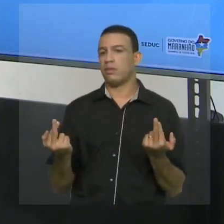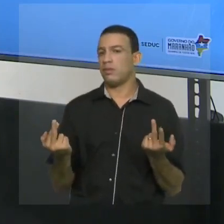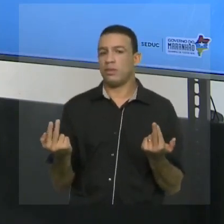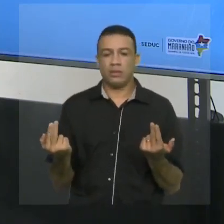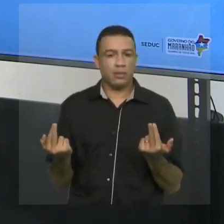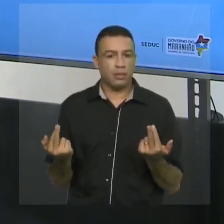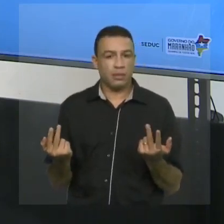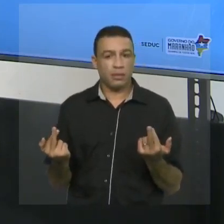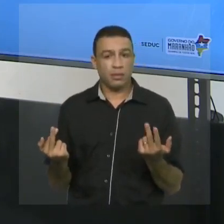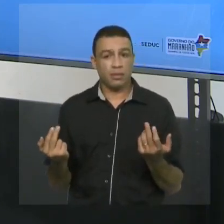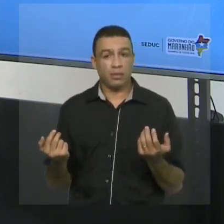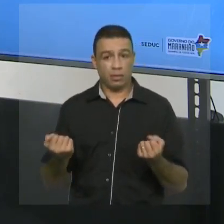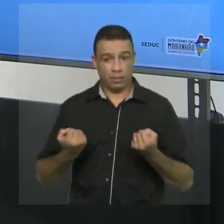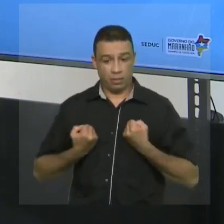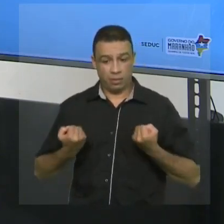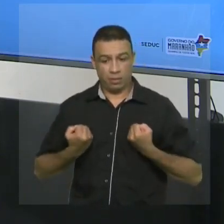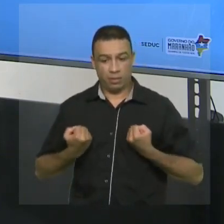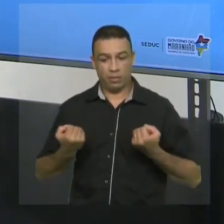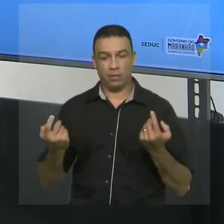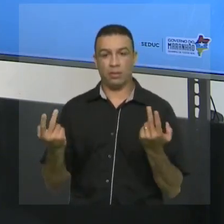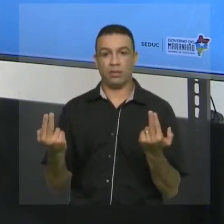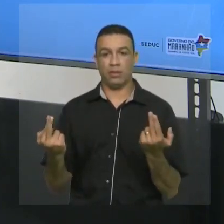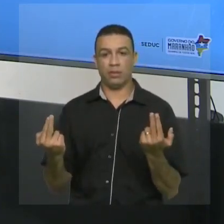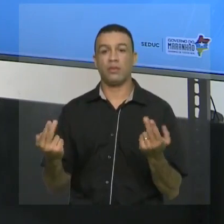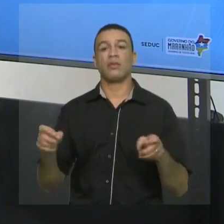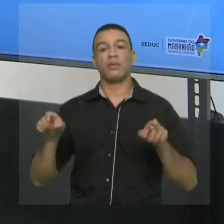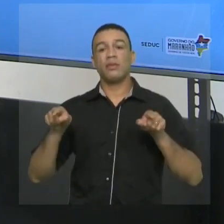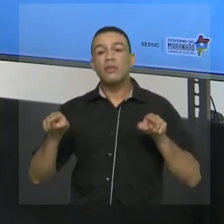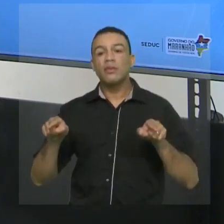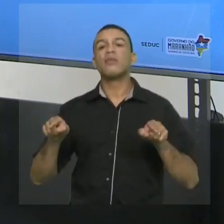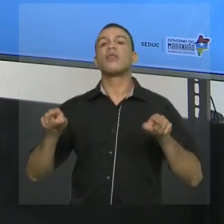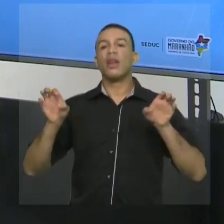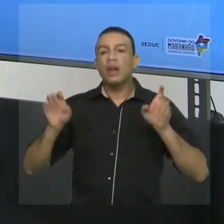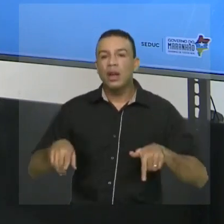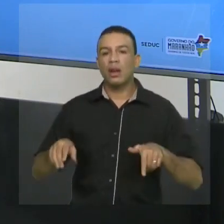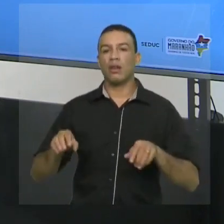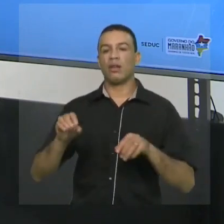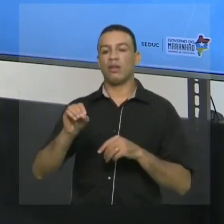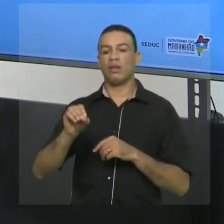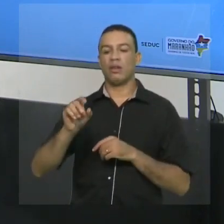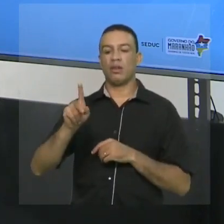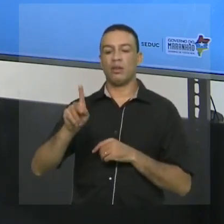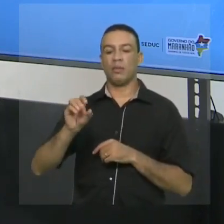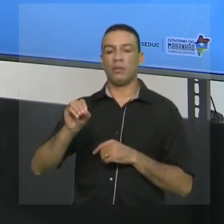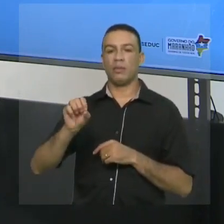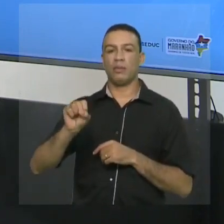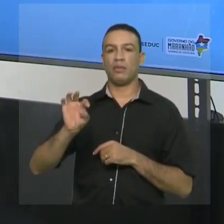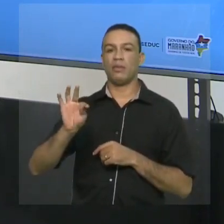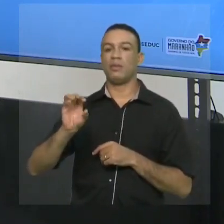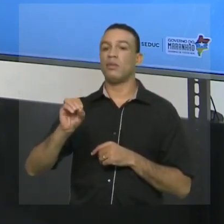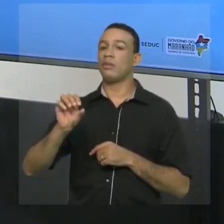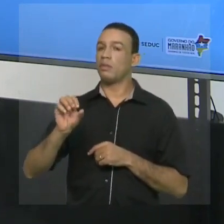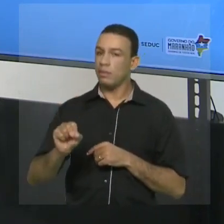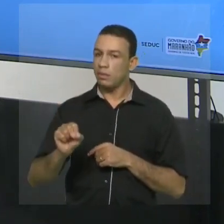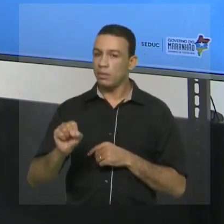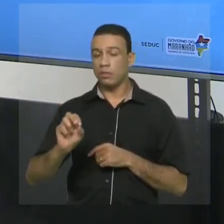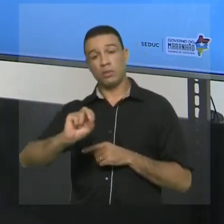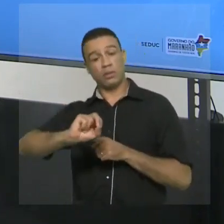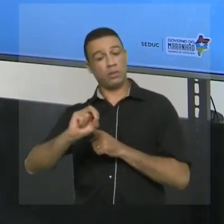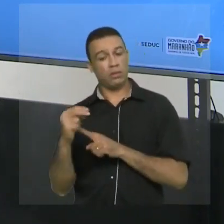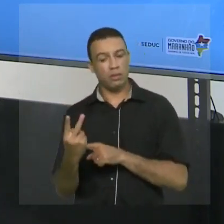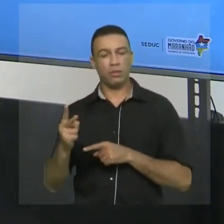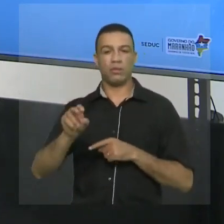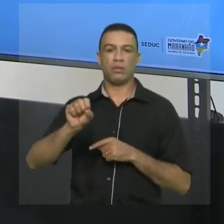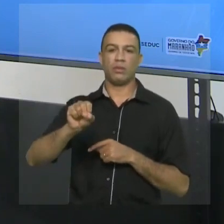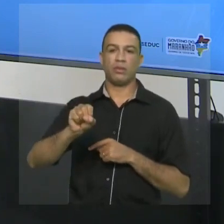caso, nós vamos falar que eles são opostos ou simétricos. Então, quatro e menos quatro